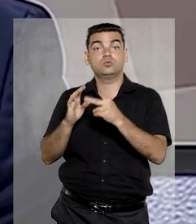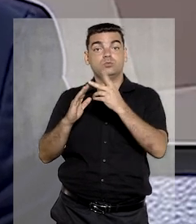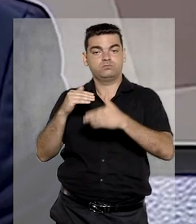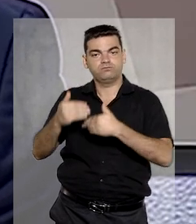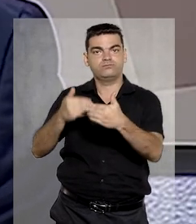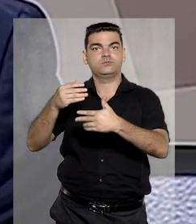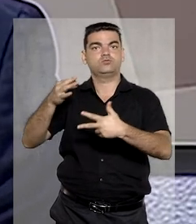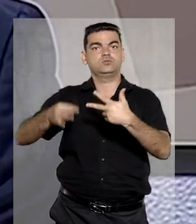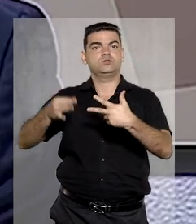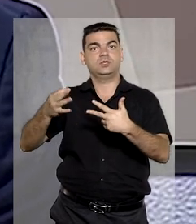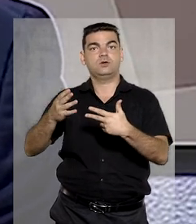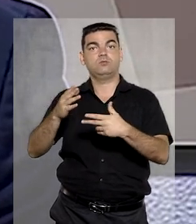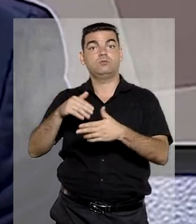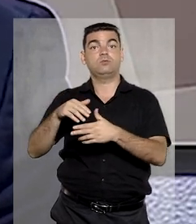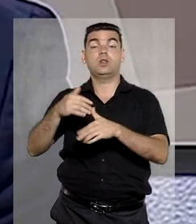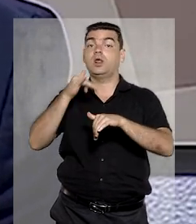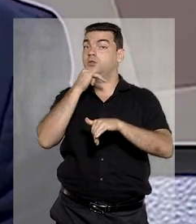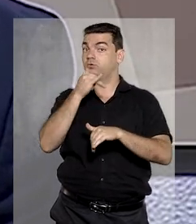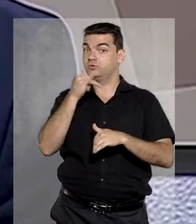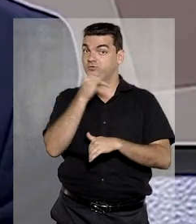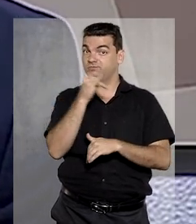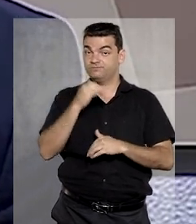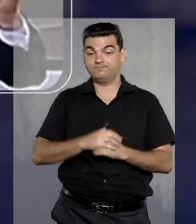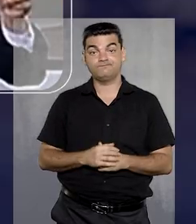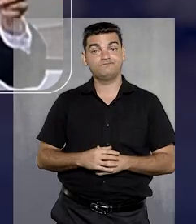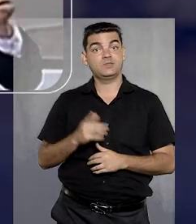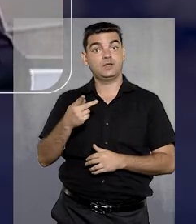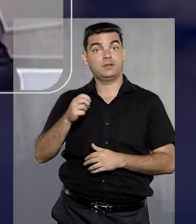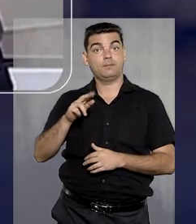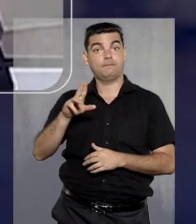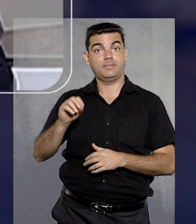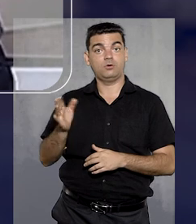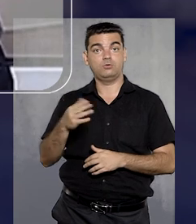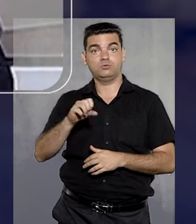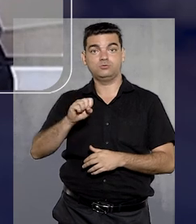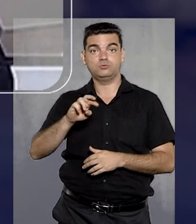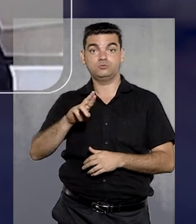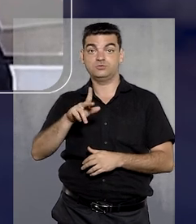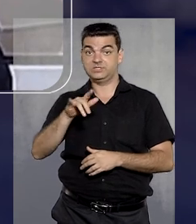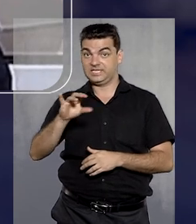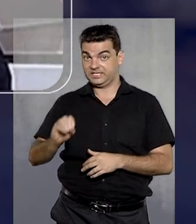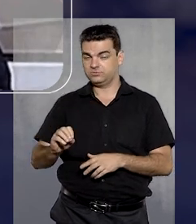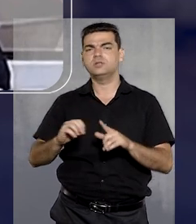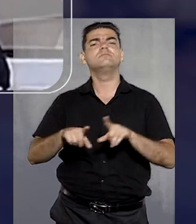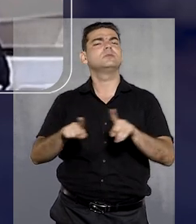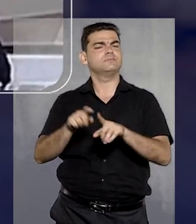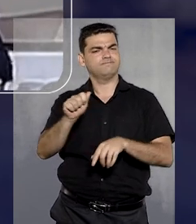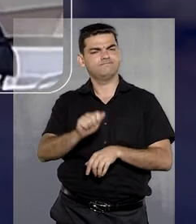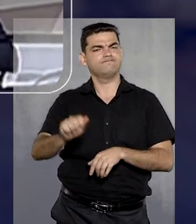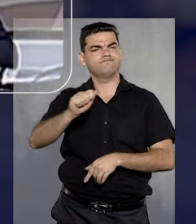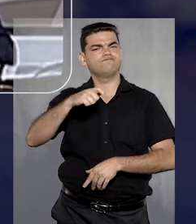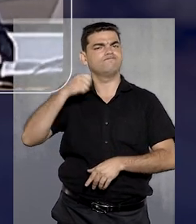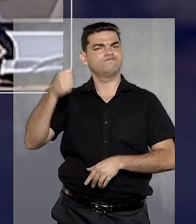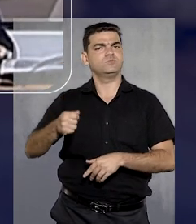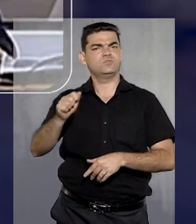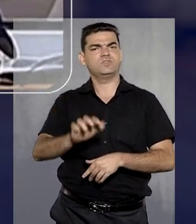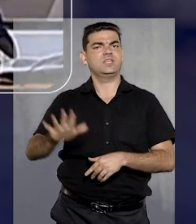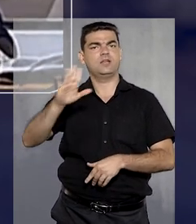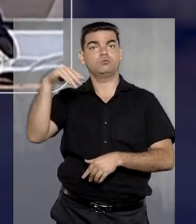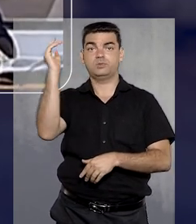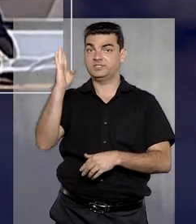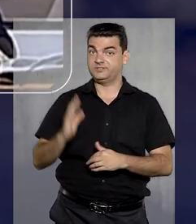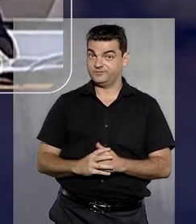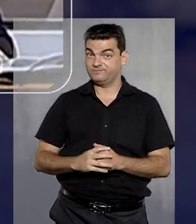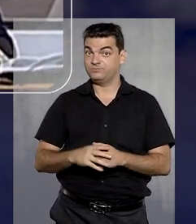Comitê Gestor do Processo Judicial Eletrônico. Paulo Sérgio Domingues também presidiu a Associação dos Juízes